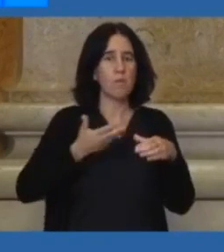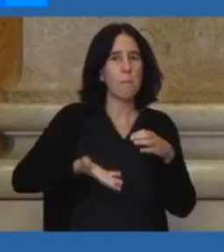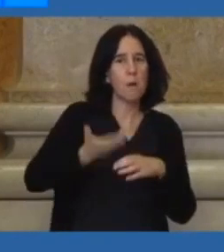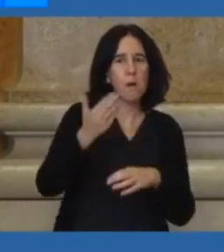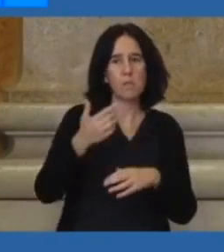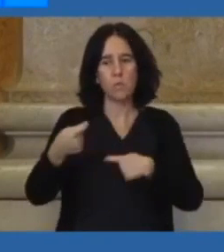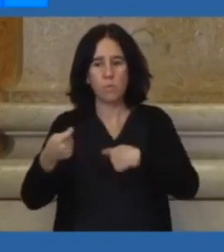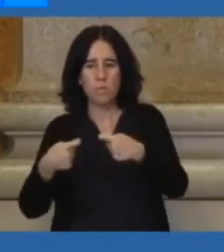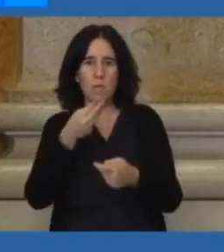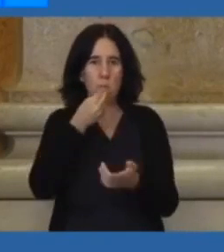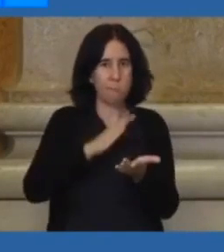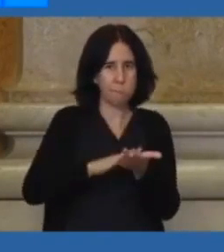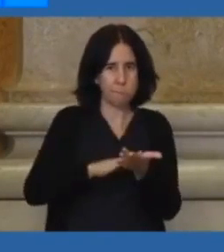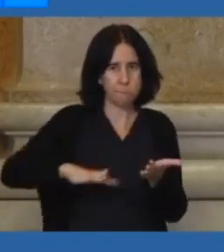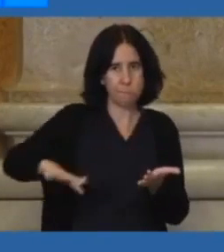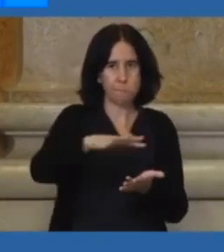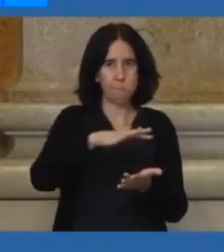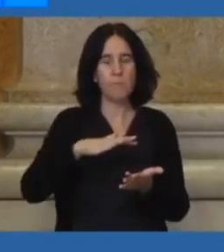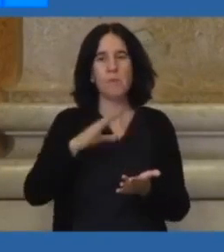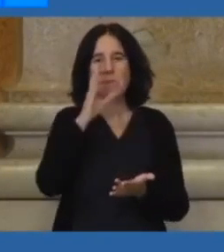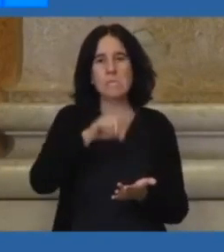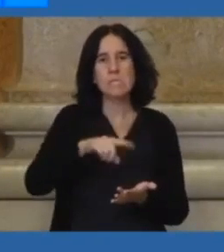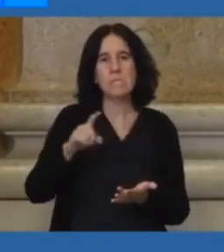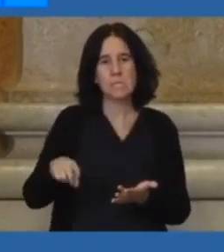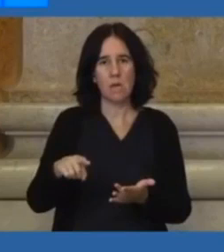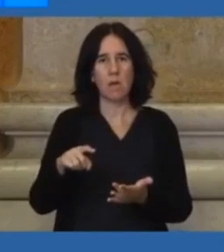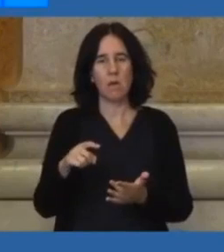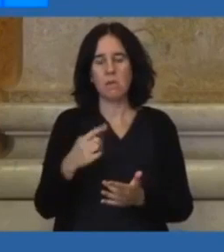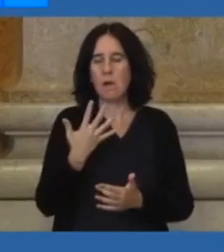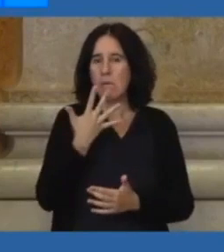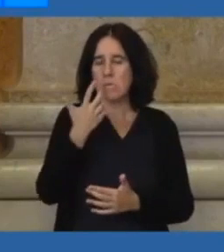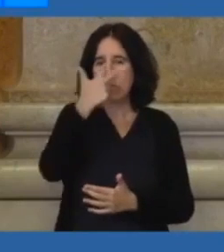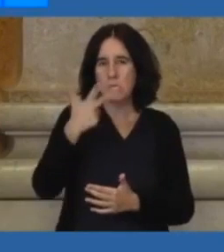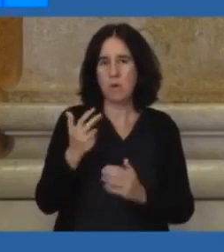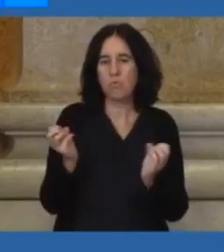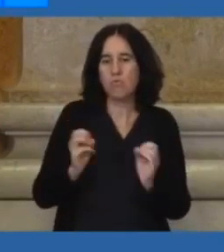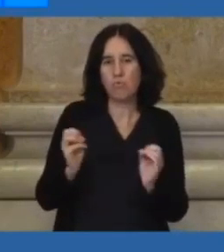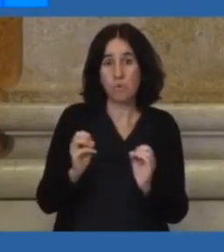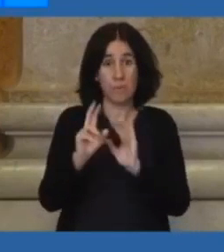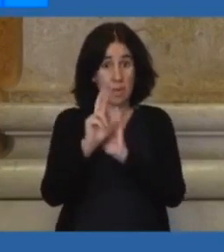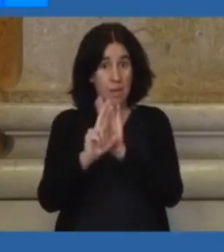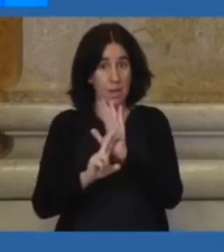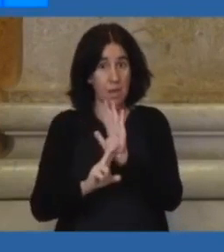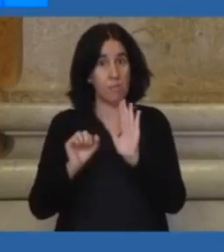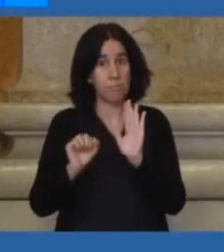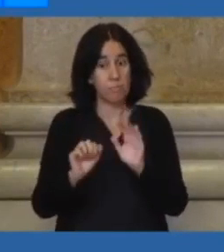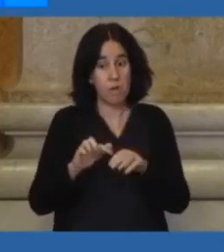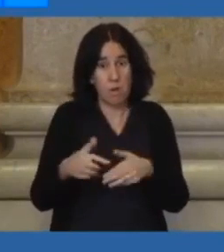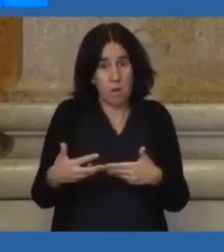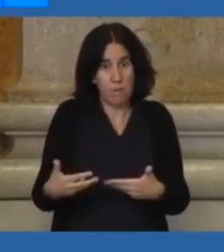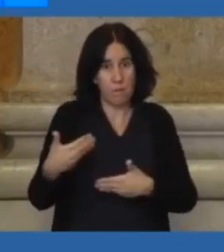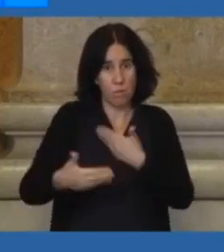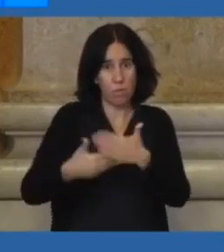comerciais e de restauração, que não assegurem o escrupuloso cumprimento das regras em vigor,